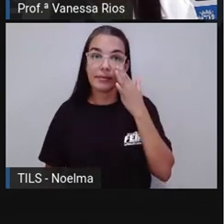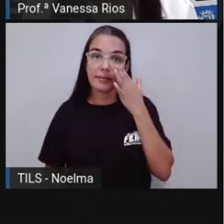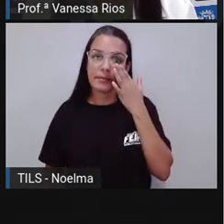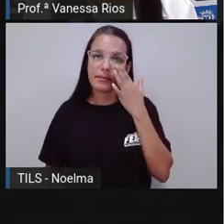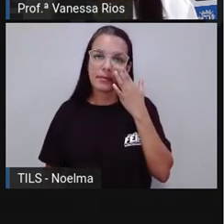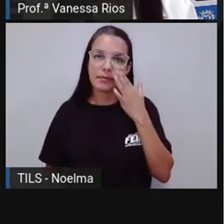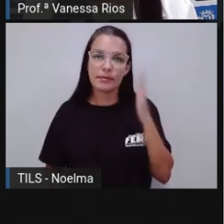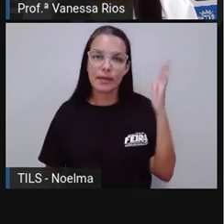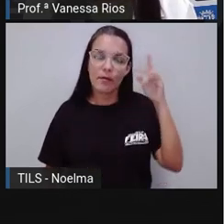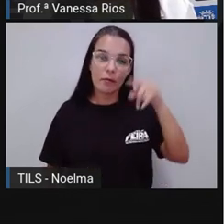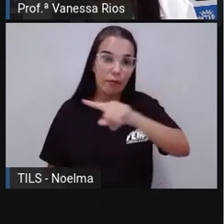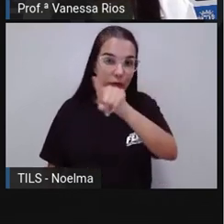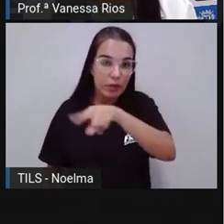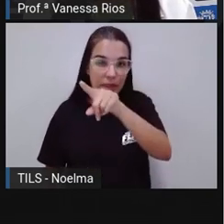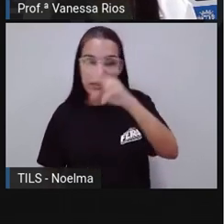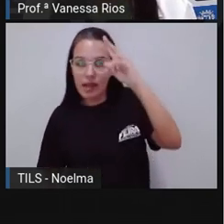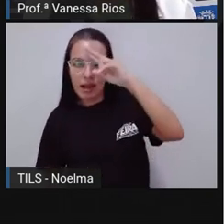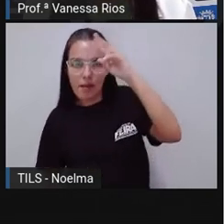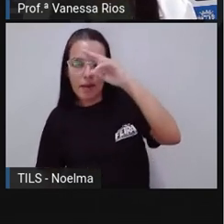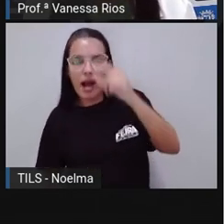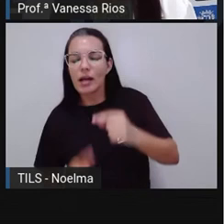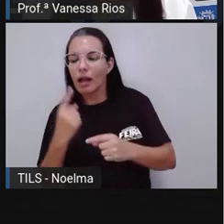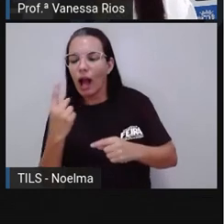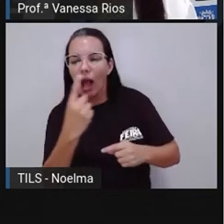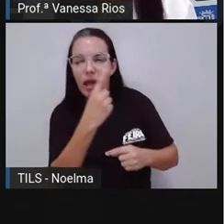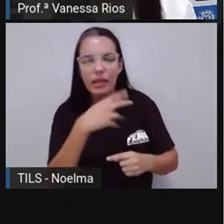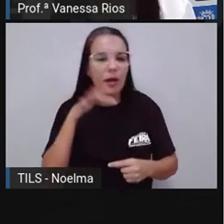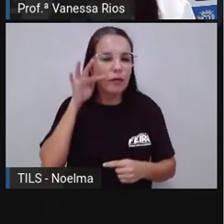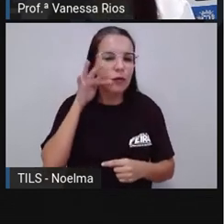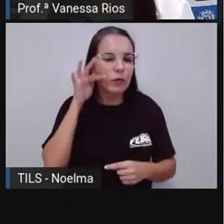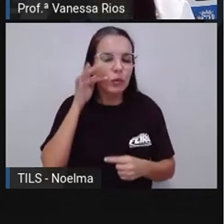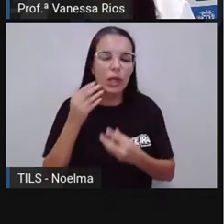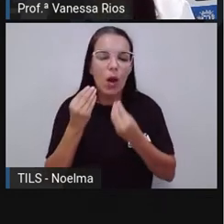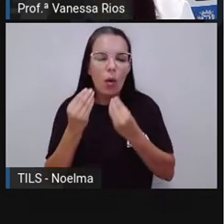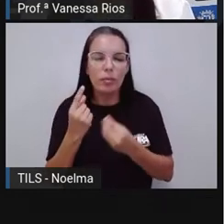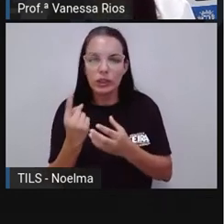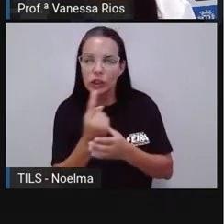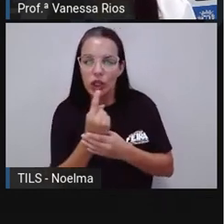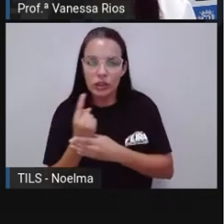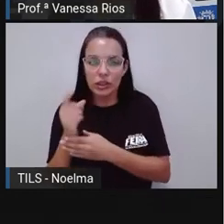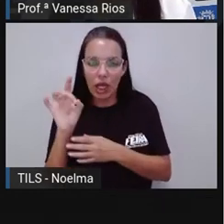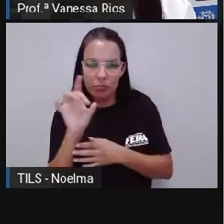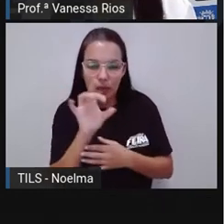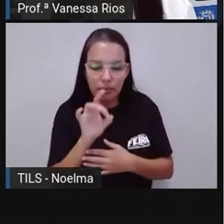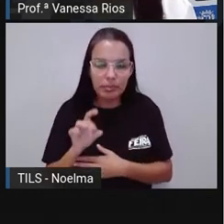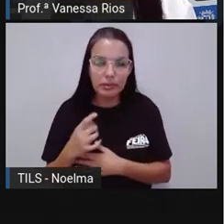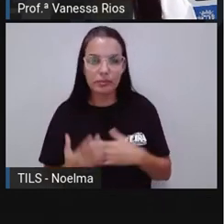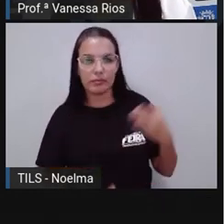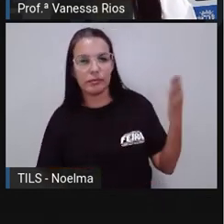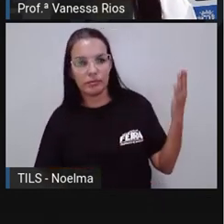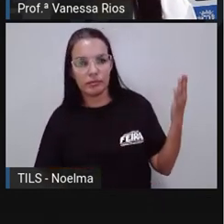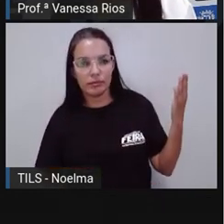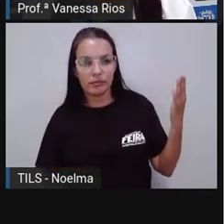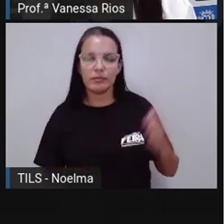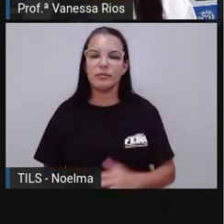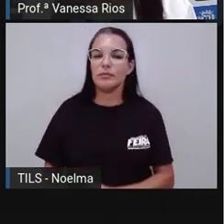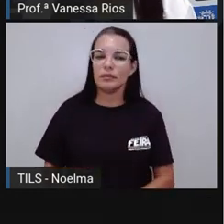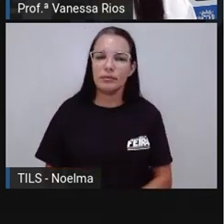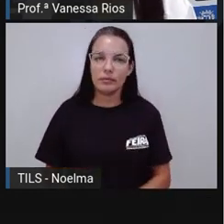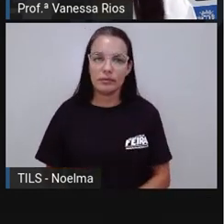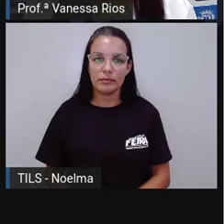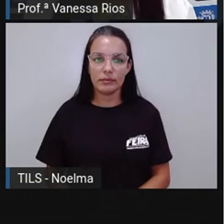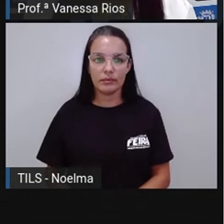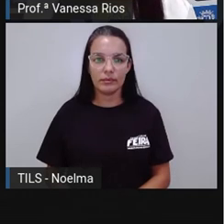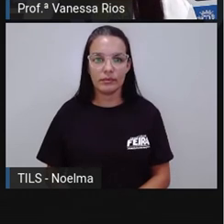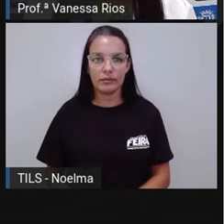etiquetas para lembrarmos aí a massa de cada fruta de forma individual. Então, cada melão 500 gramas, cada